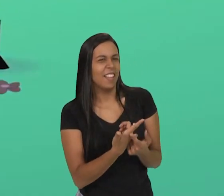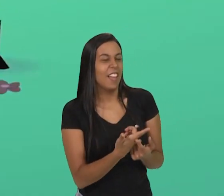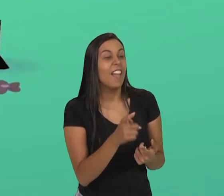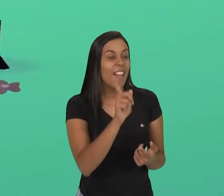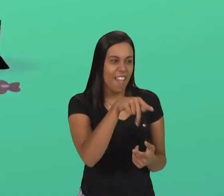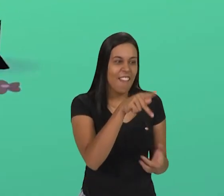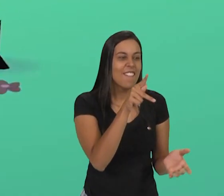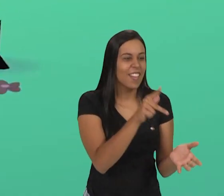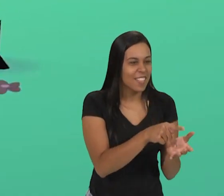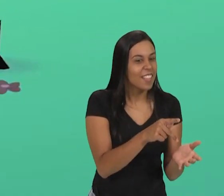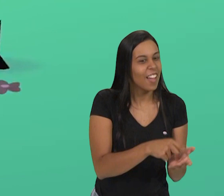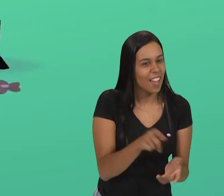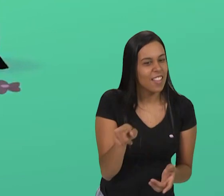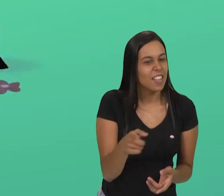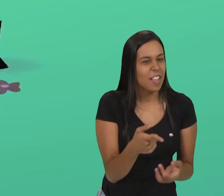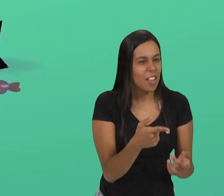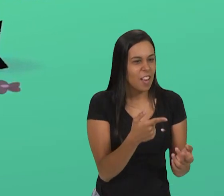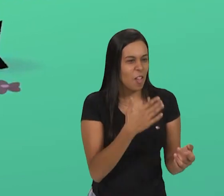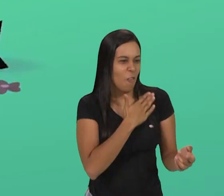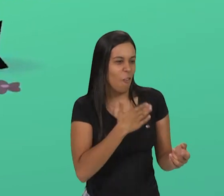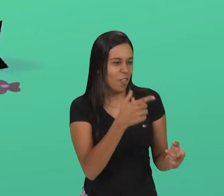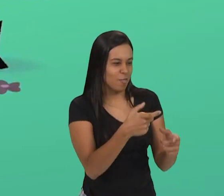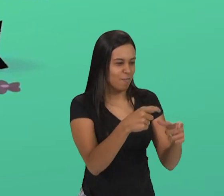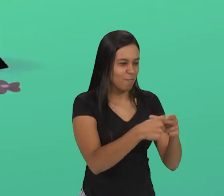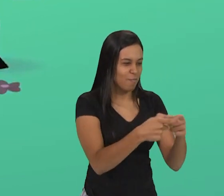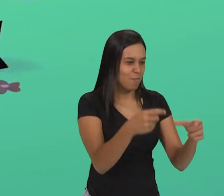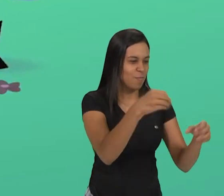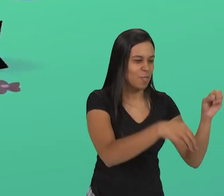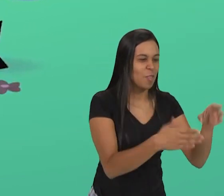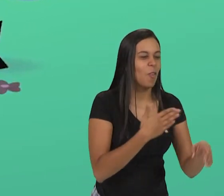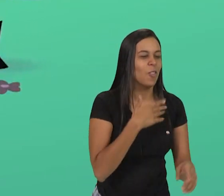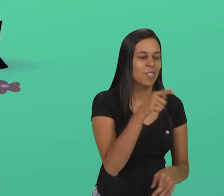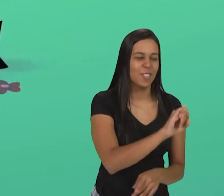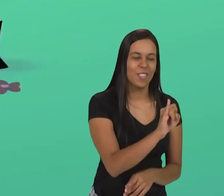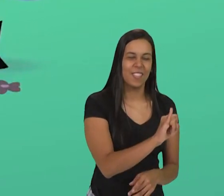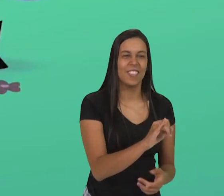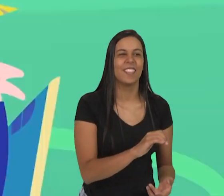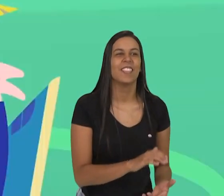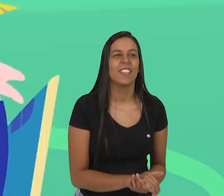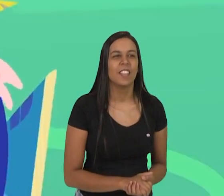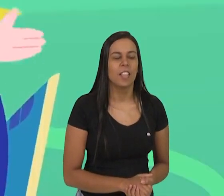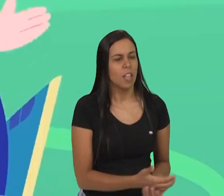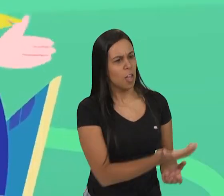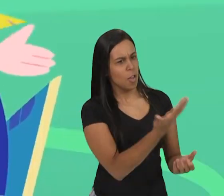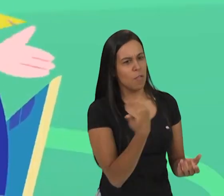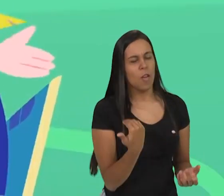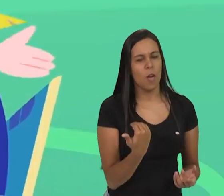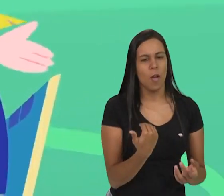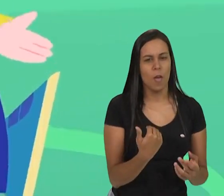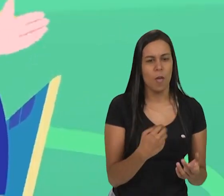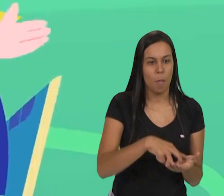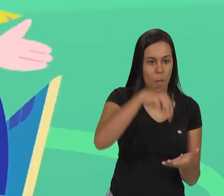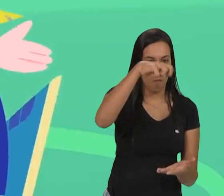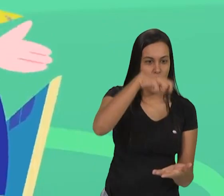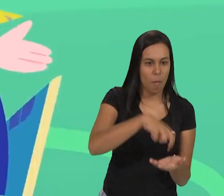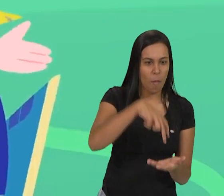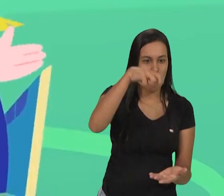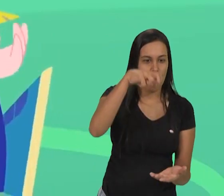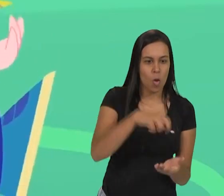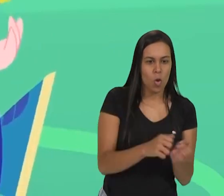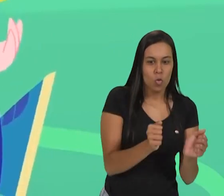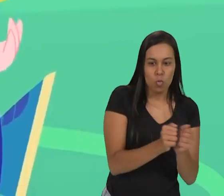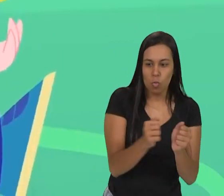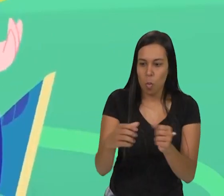É mesmo, Cláudio, acho que as crateras gostam do Júpiter Vamos colocar a camelótica